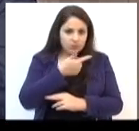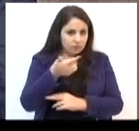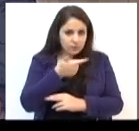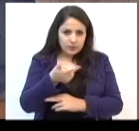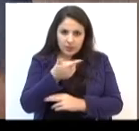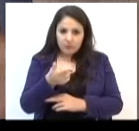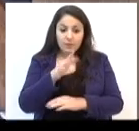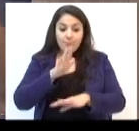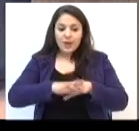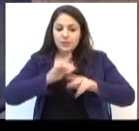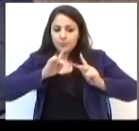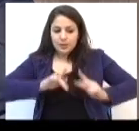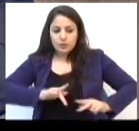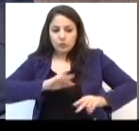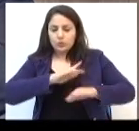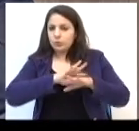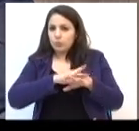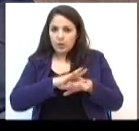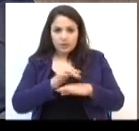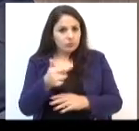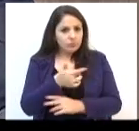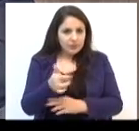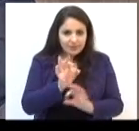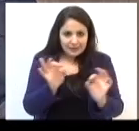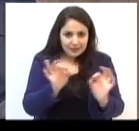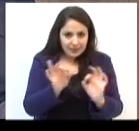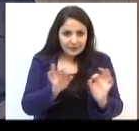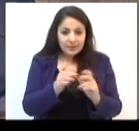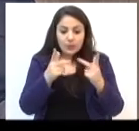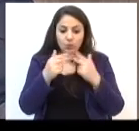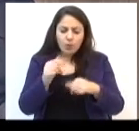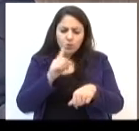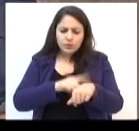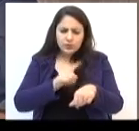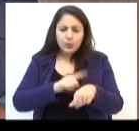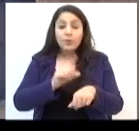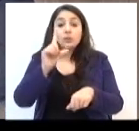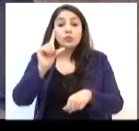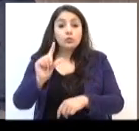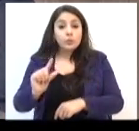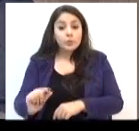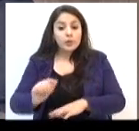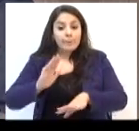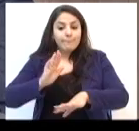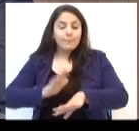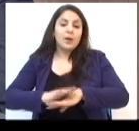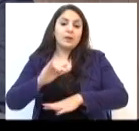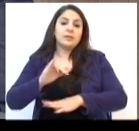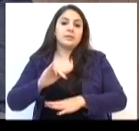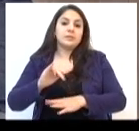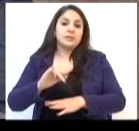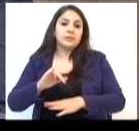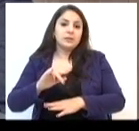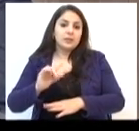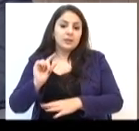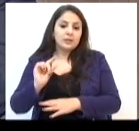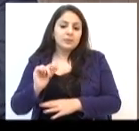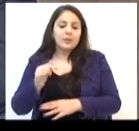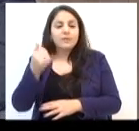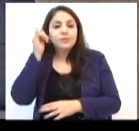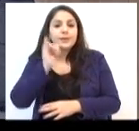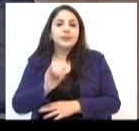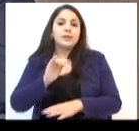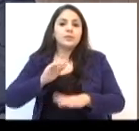relatos de caso, não tivemos casos novos da doença, e com o passar do tempo, vai diminuindo cada vez mais a chance disso acontecer,